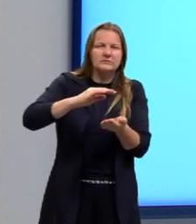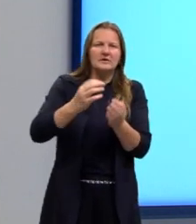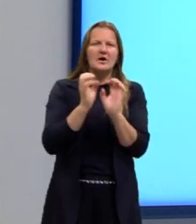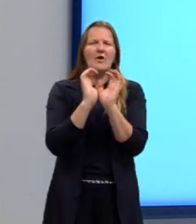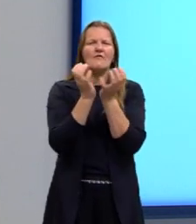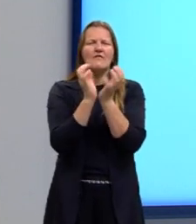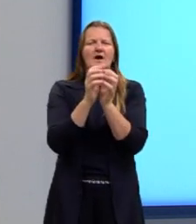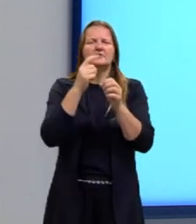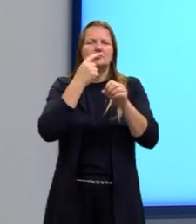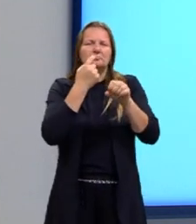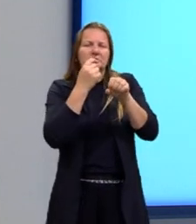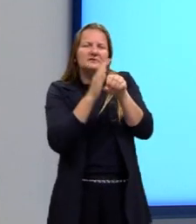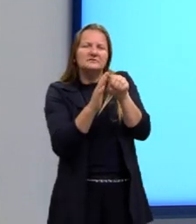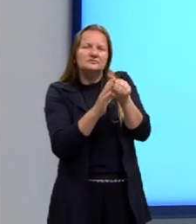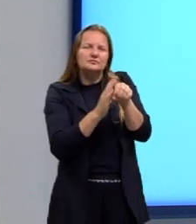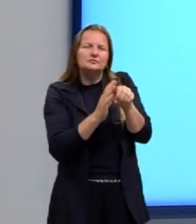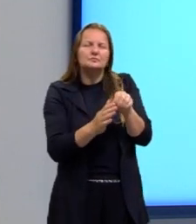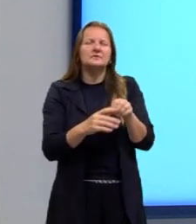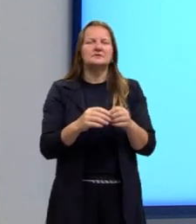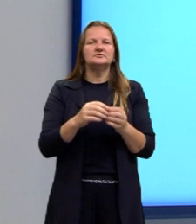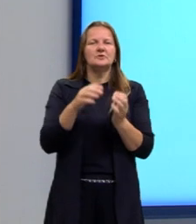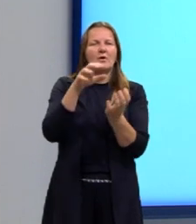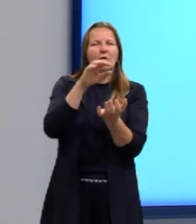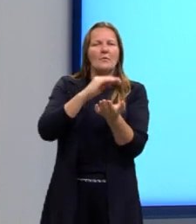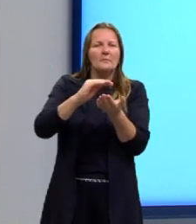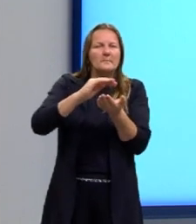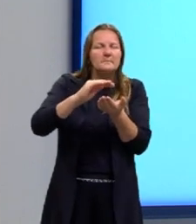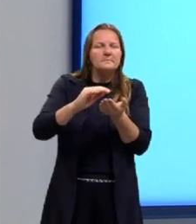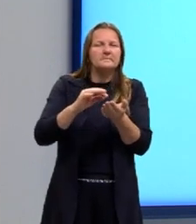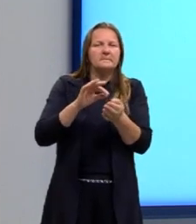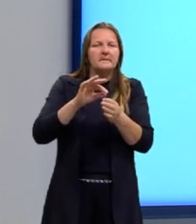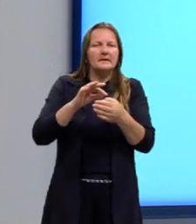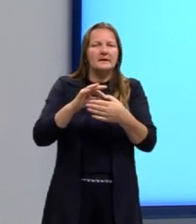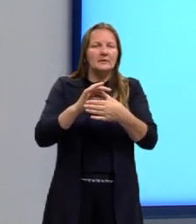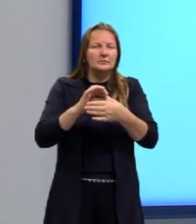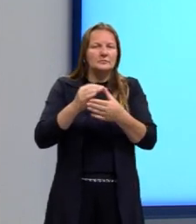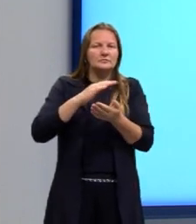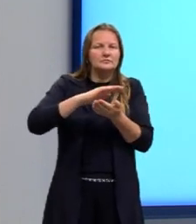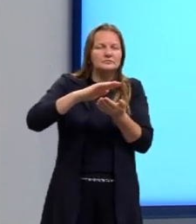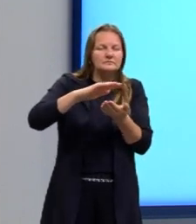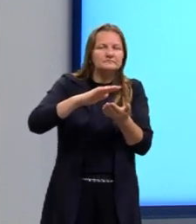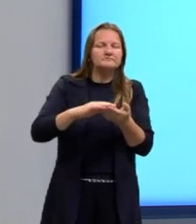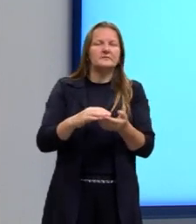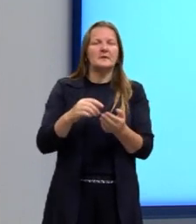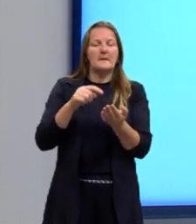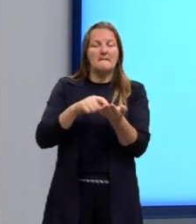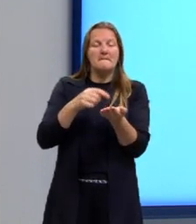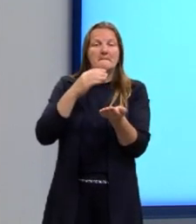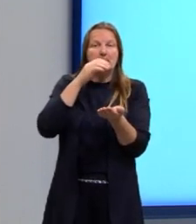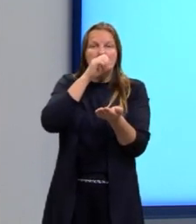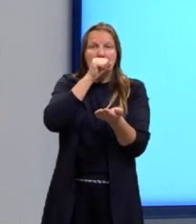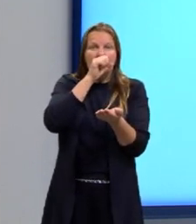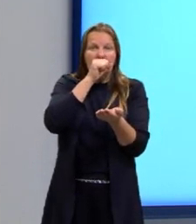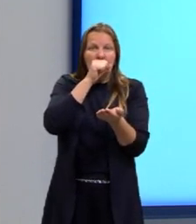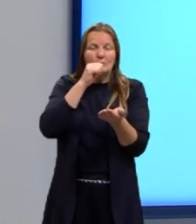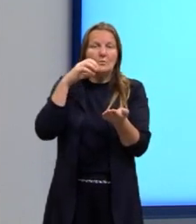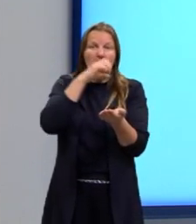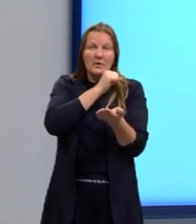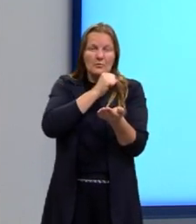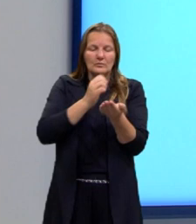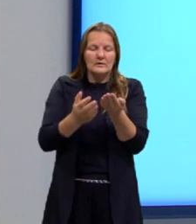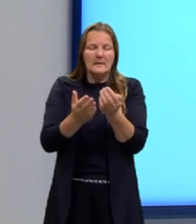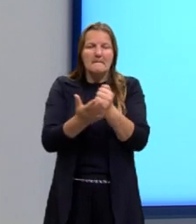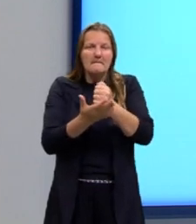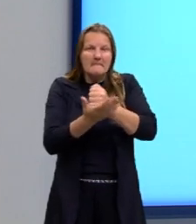tomate, um hambúrguer dentro e o pãozinho embaixo, que é a base. E depois, aqui do ladinho, tem